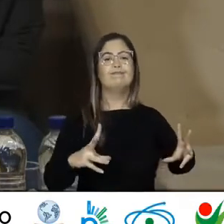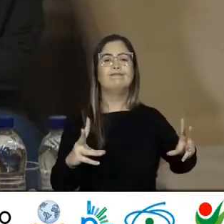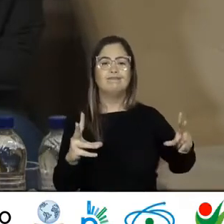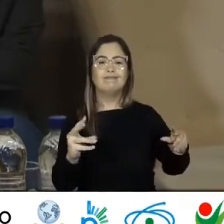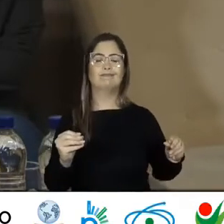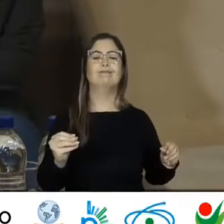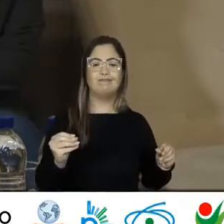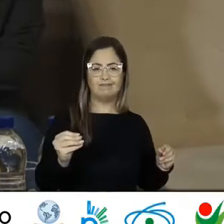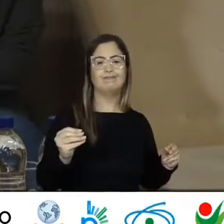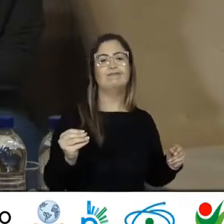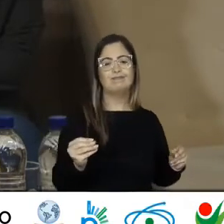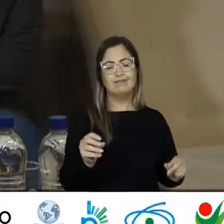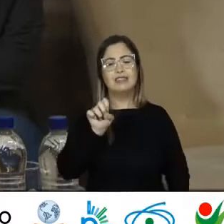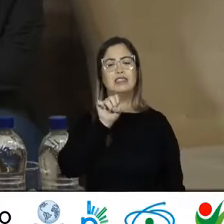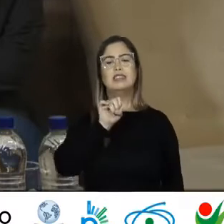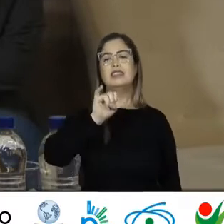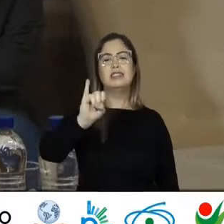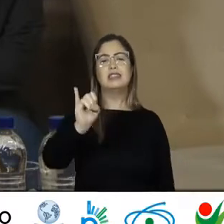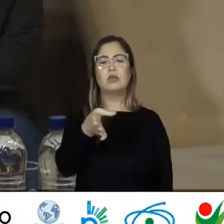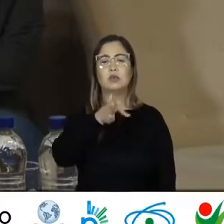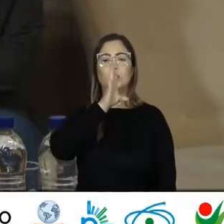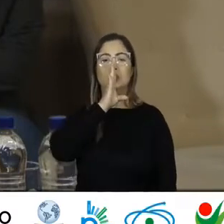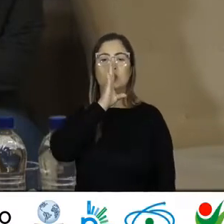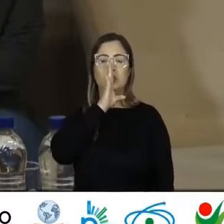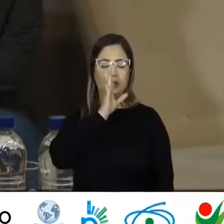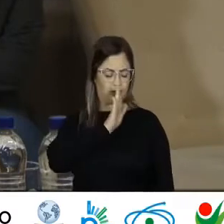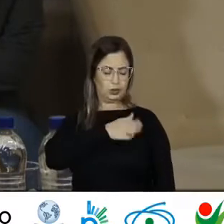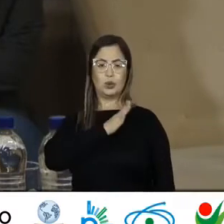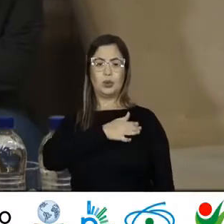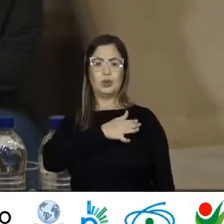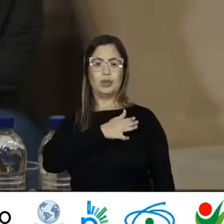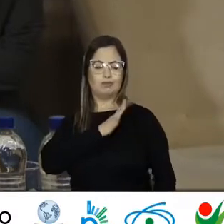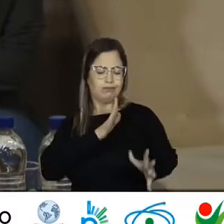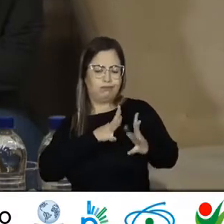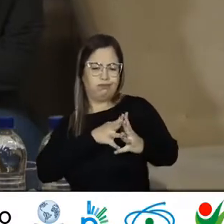rugido Silencioso E abafado O clamor